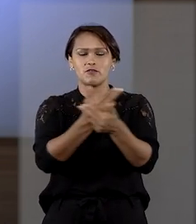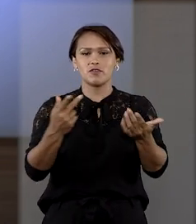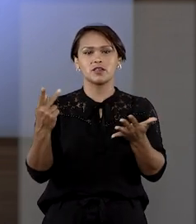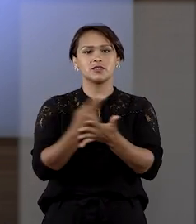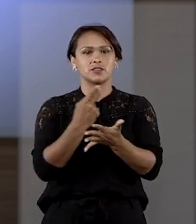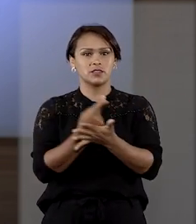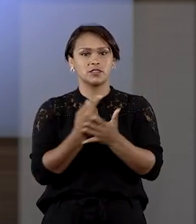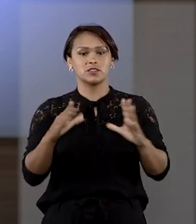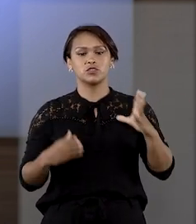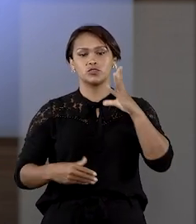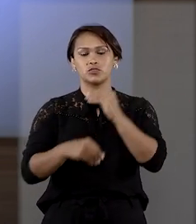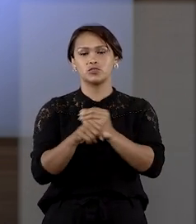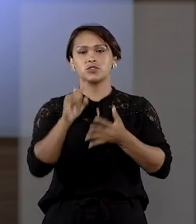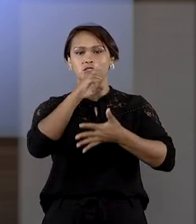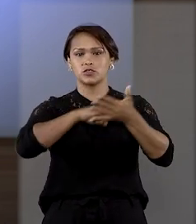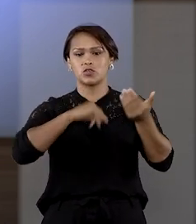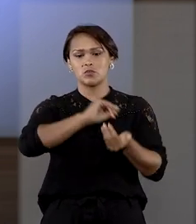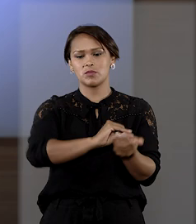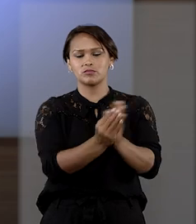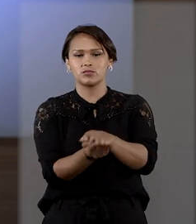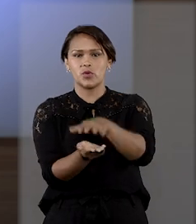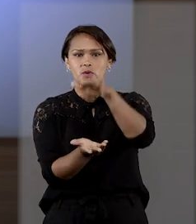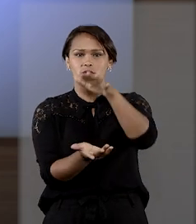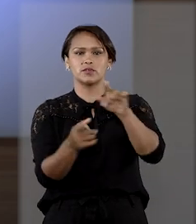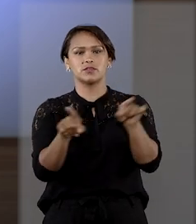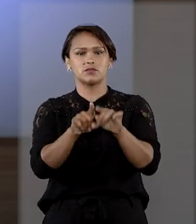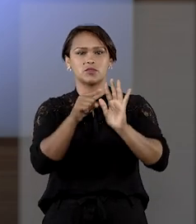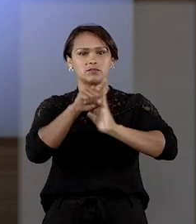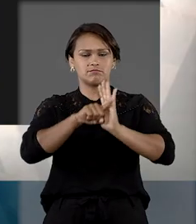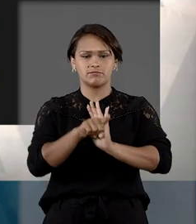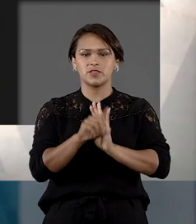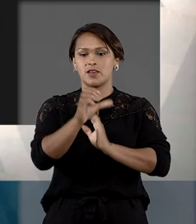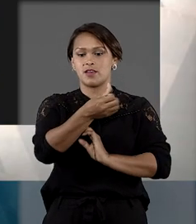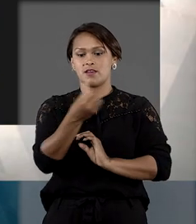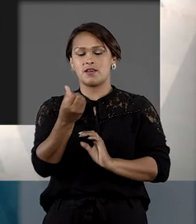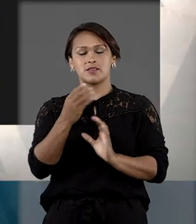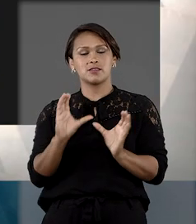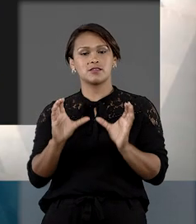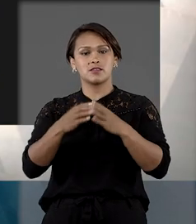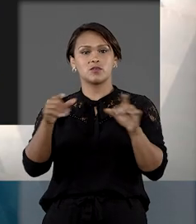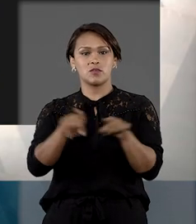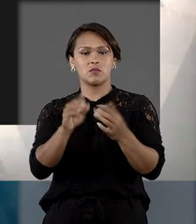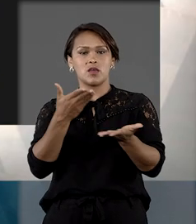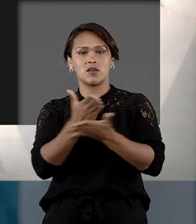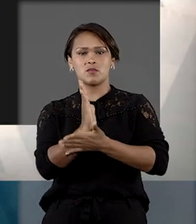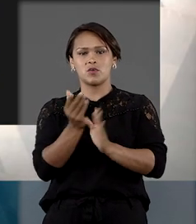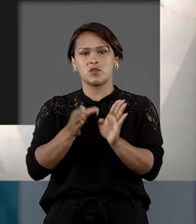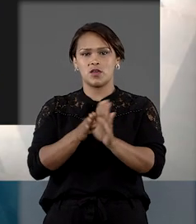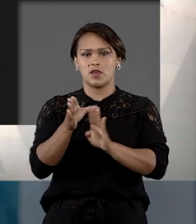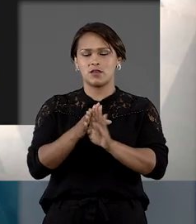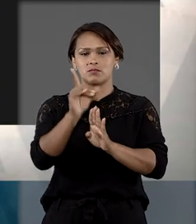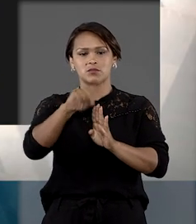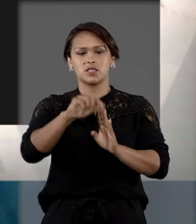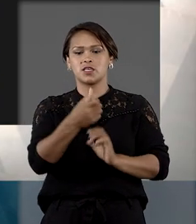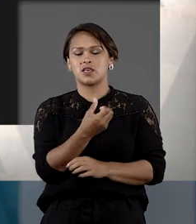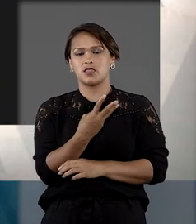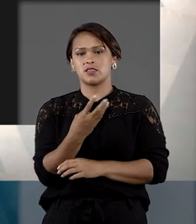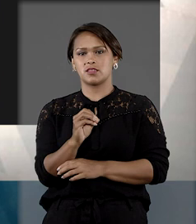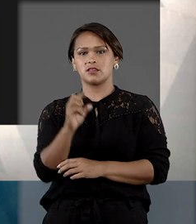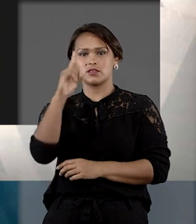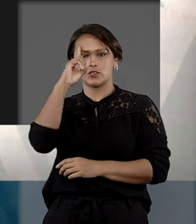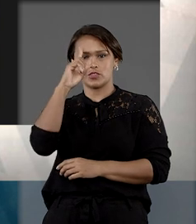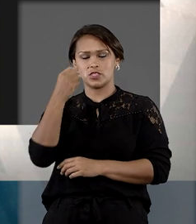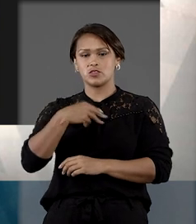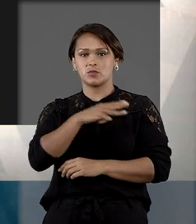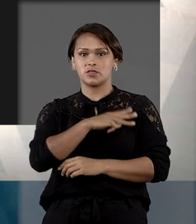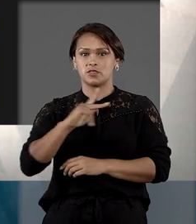incidentes e juntada de documentos e produção de perícia. A sexta turma também aprovou recomendação para que, em 30